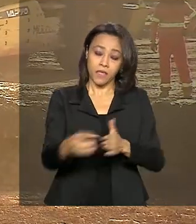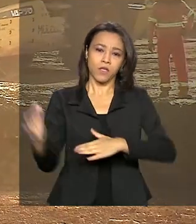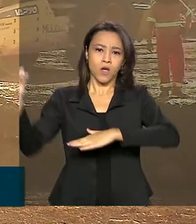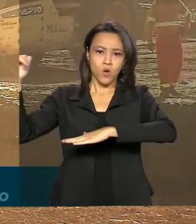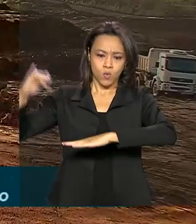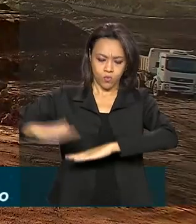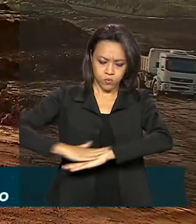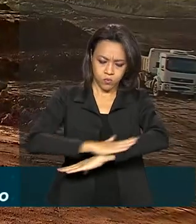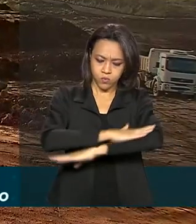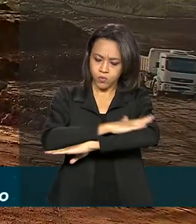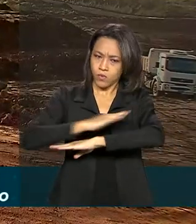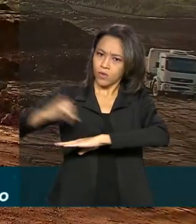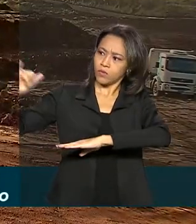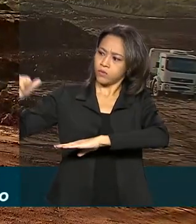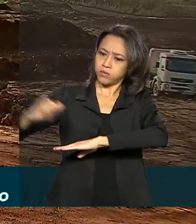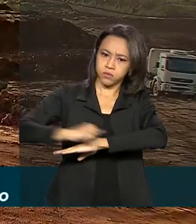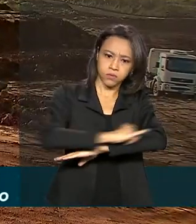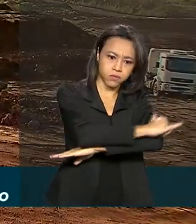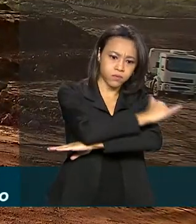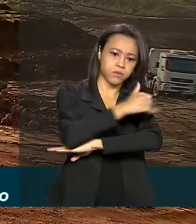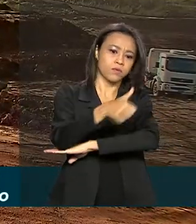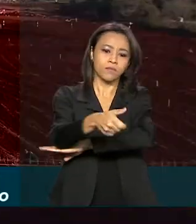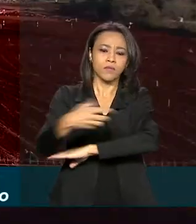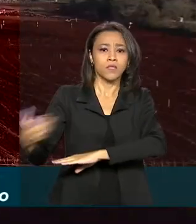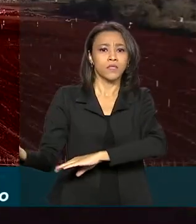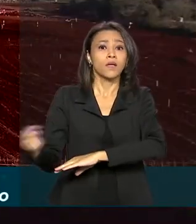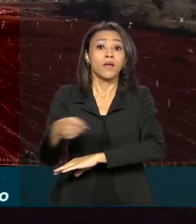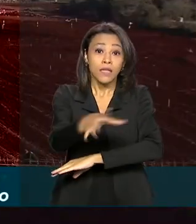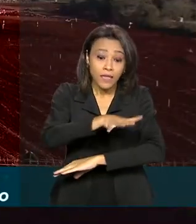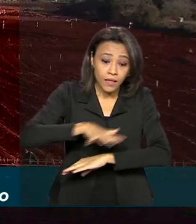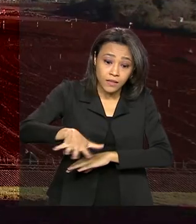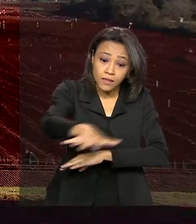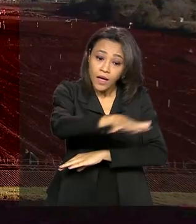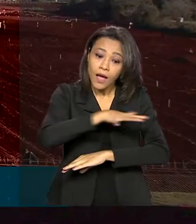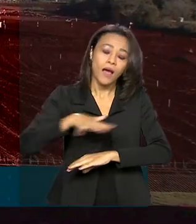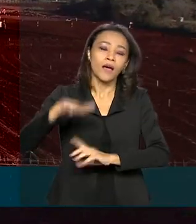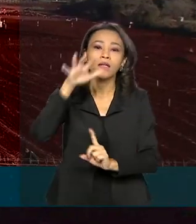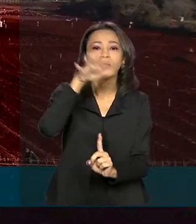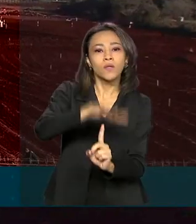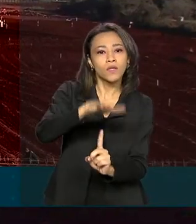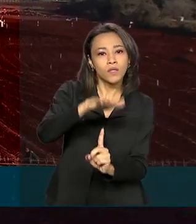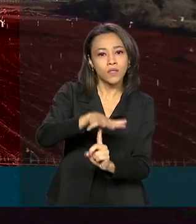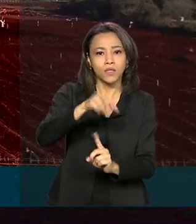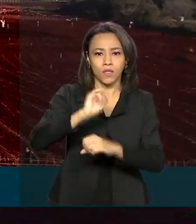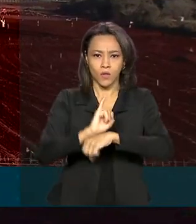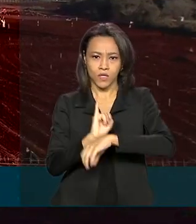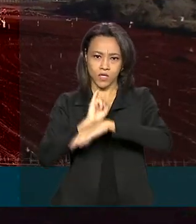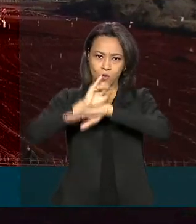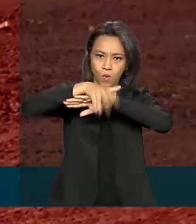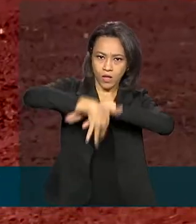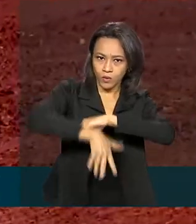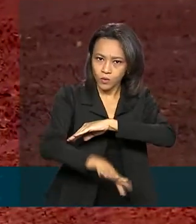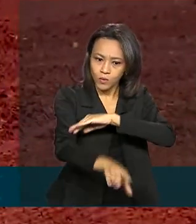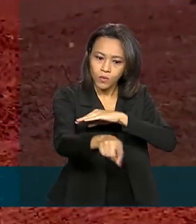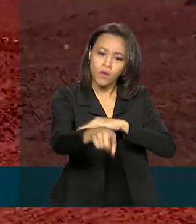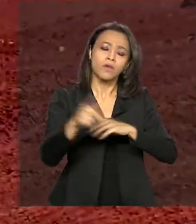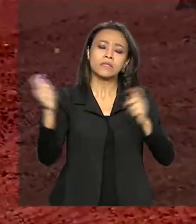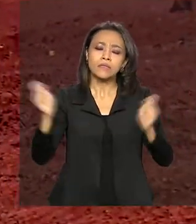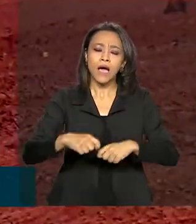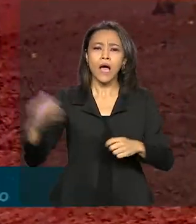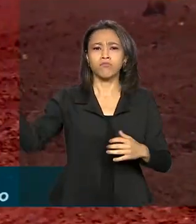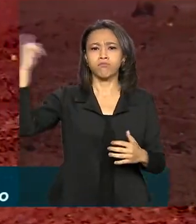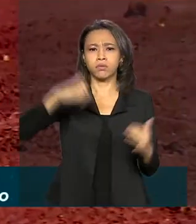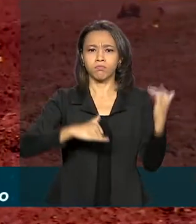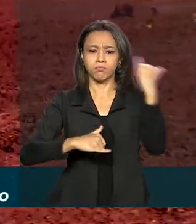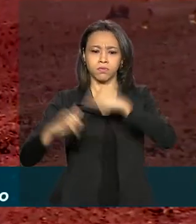decolagem em 600 metros, o aeroporto de Foz do Iguaçu vai poder receber e fazer voos internacionais com